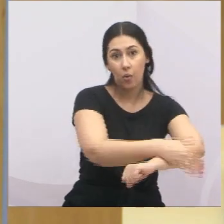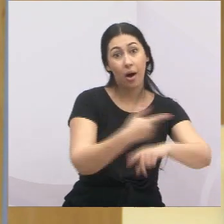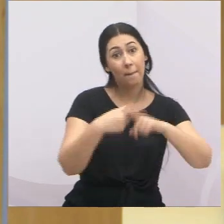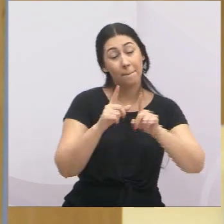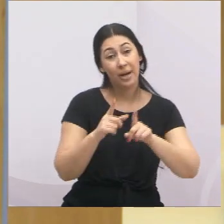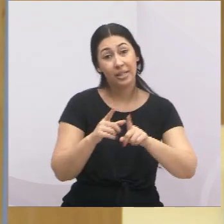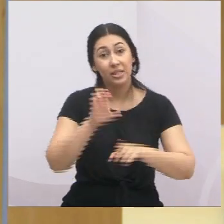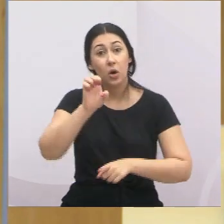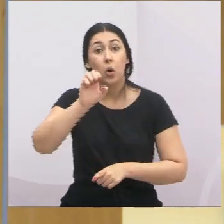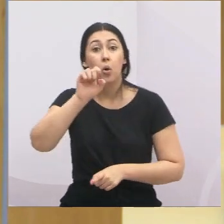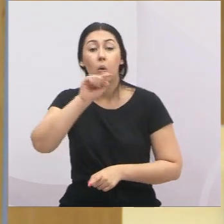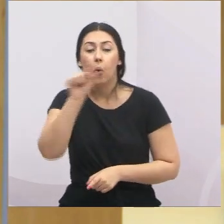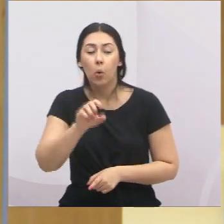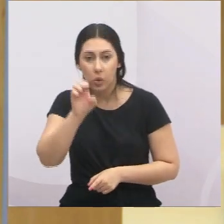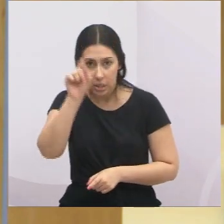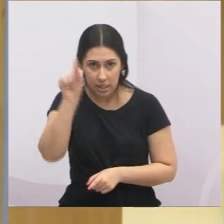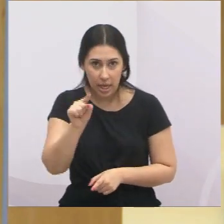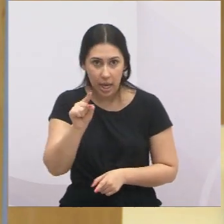por conta própria.